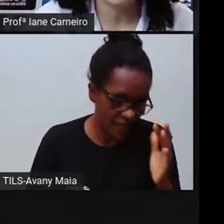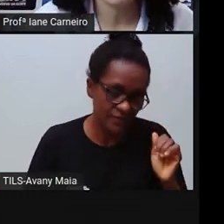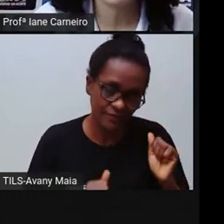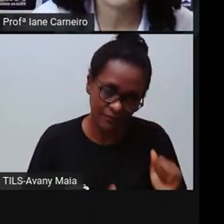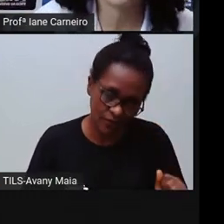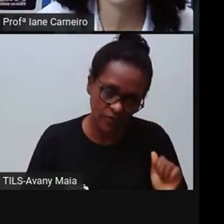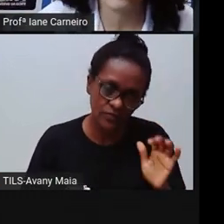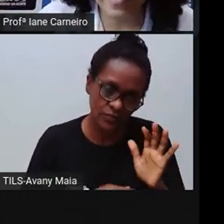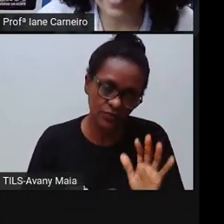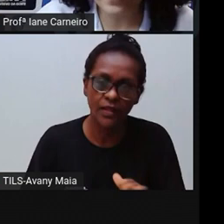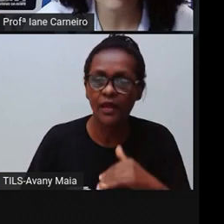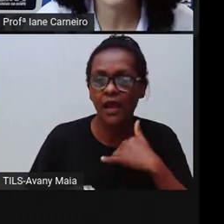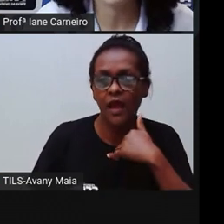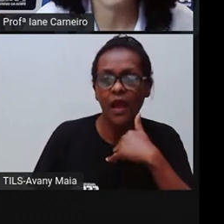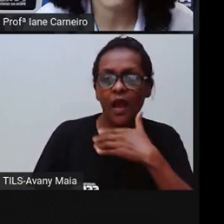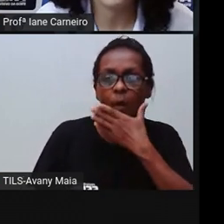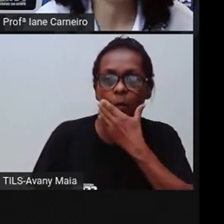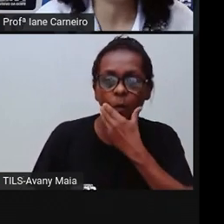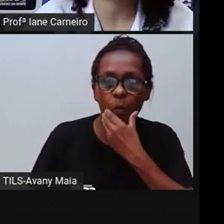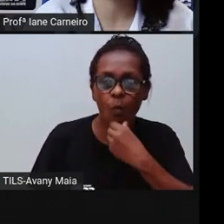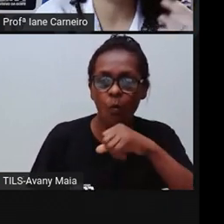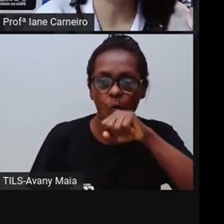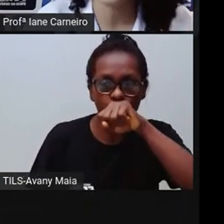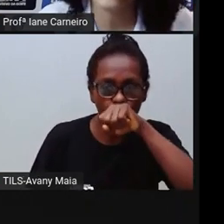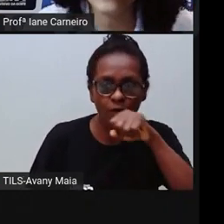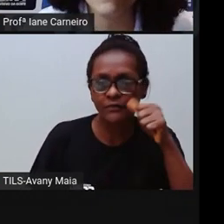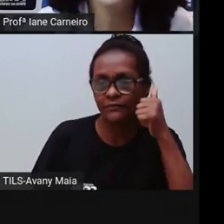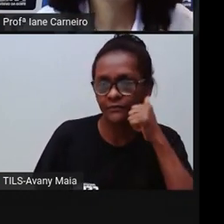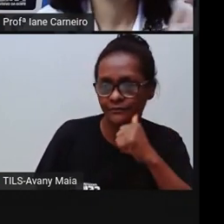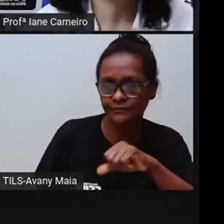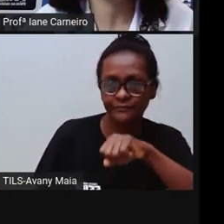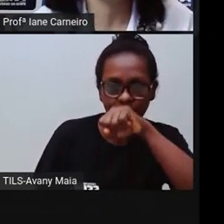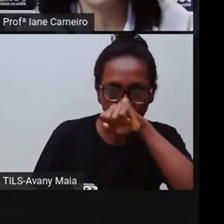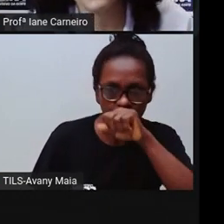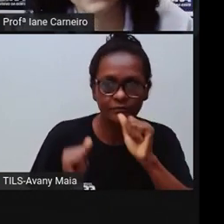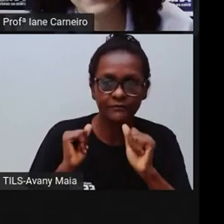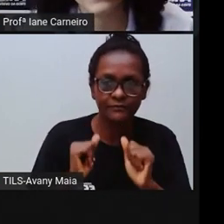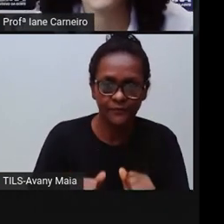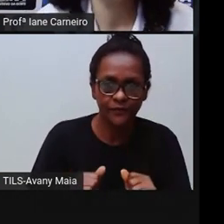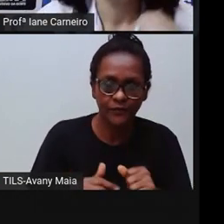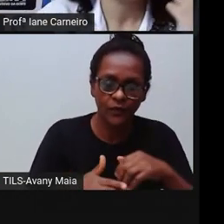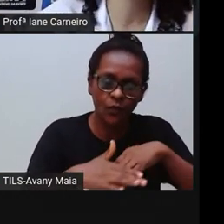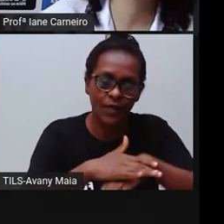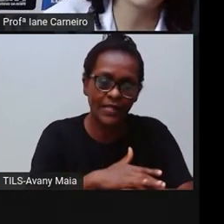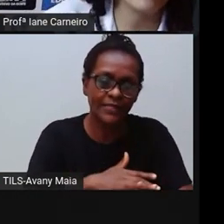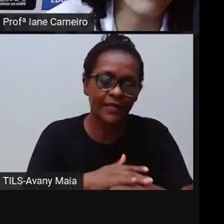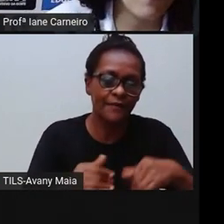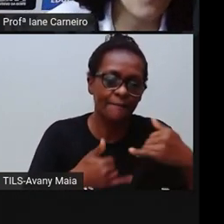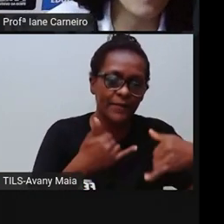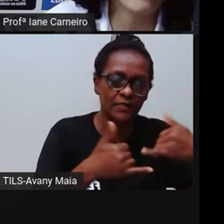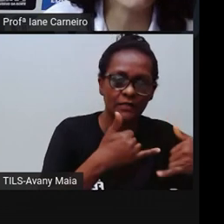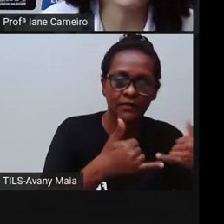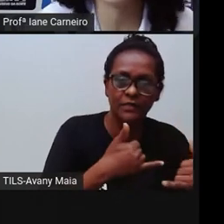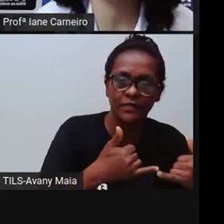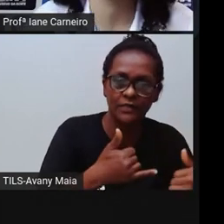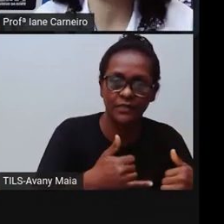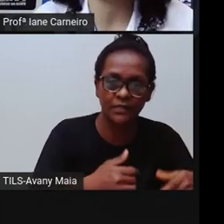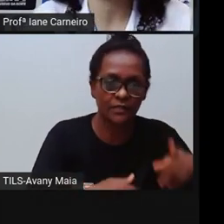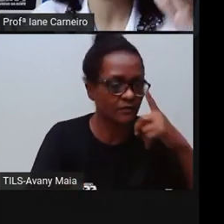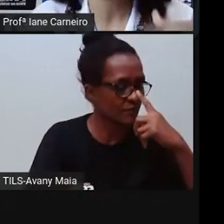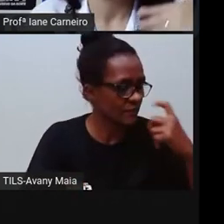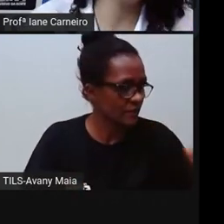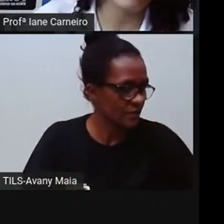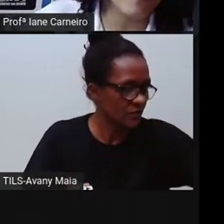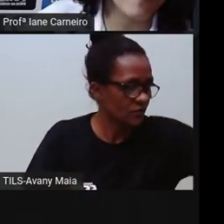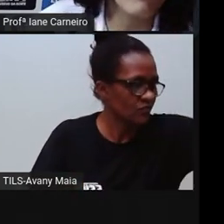pró já falou isso aqui com vocês, né? Que vocês podem ajudar a arrumar a cama, a guardar brinquedo, ajudar a levar roupa suja para lavar,